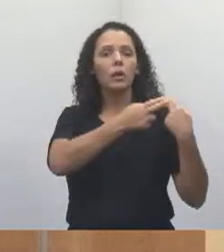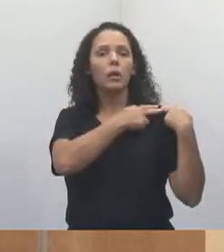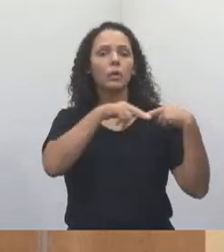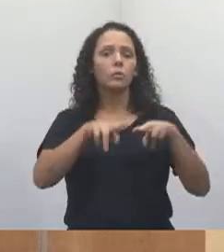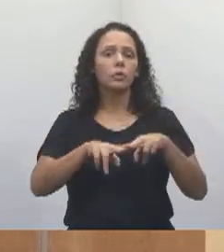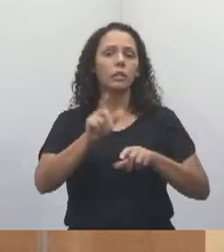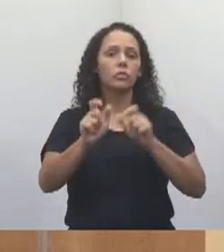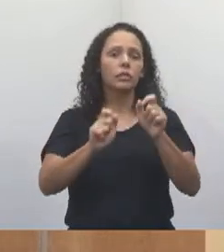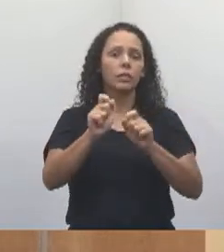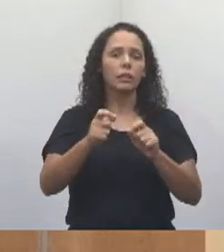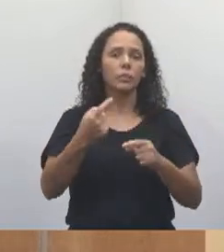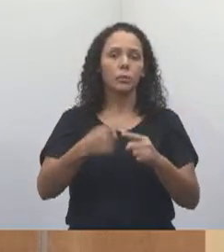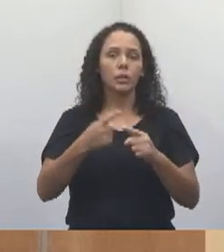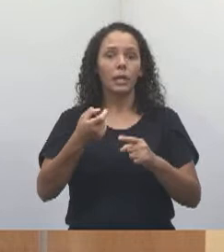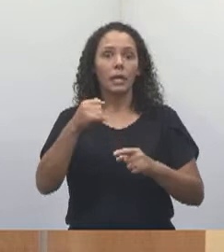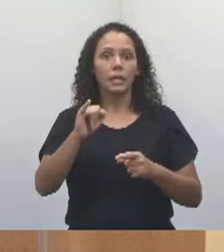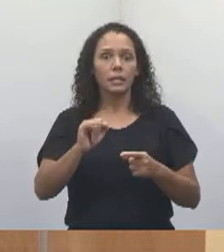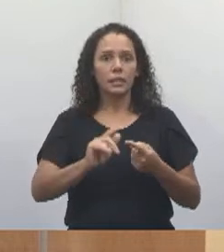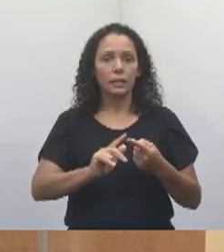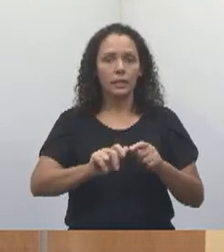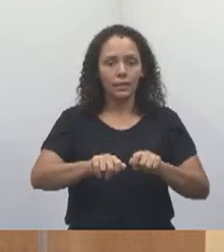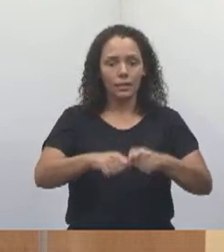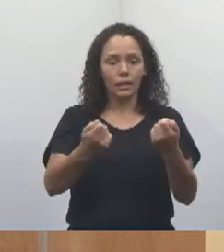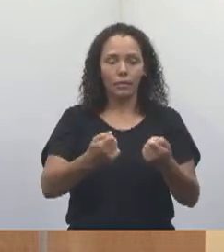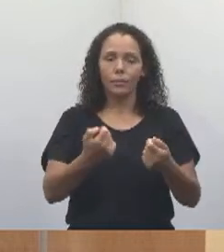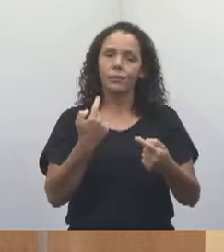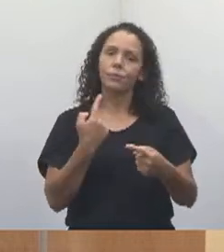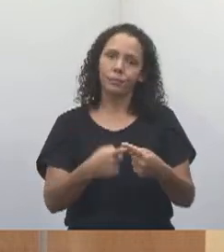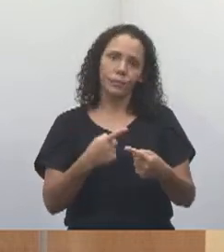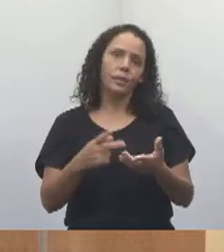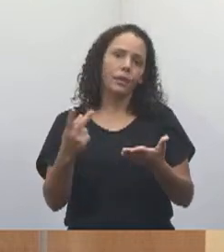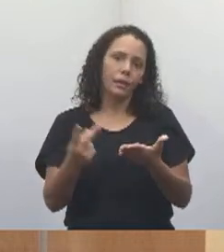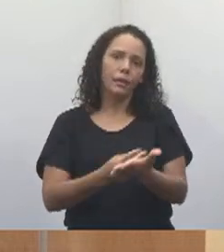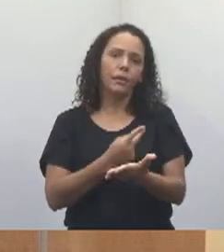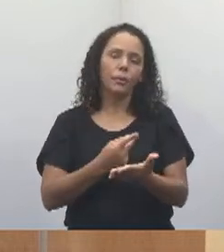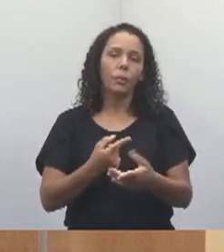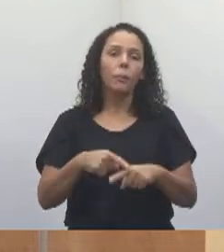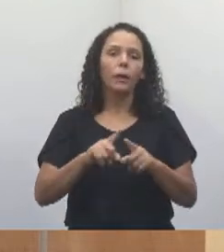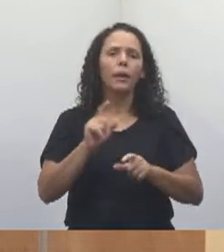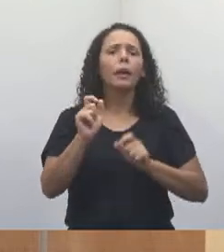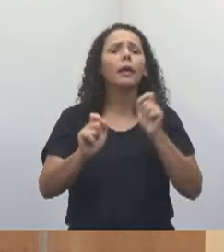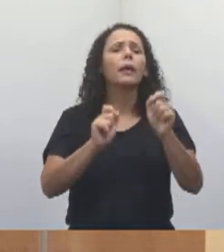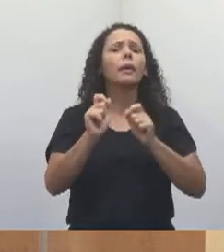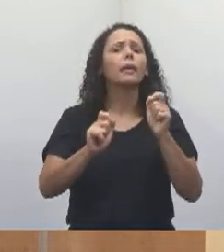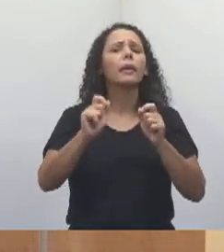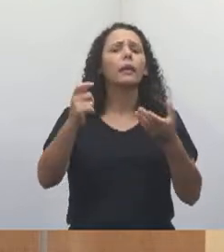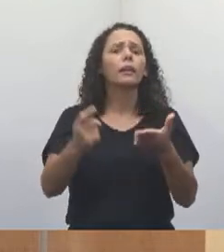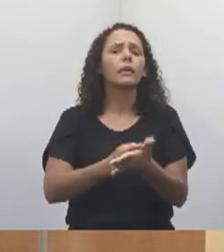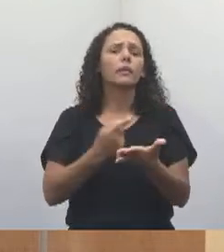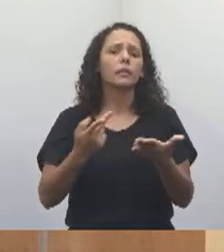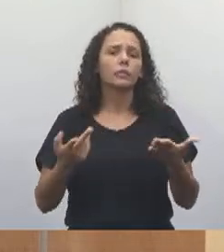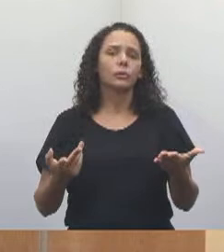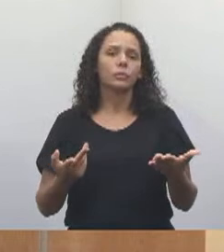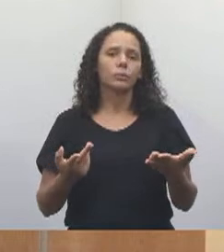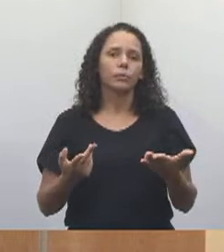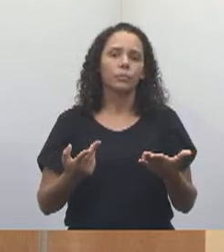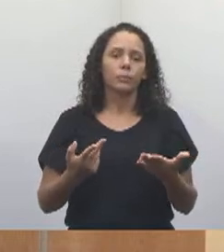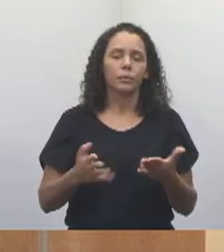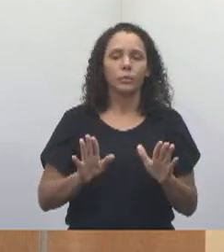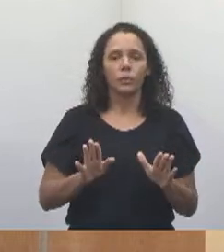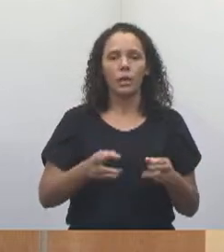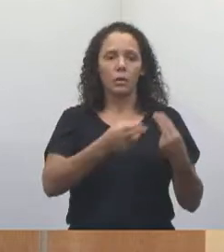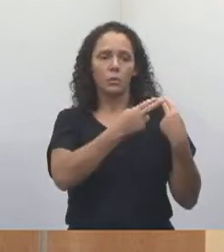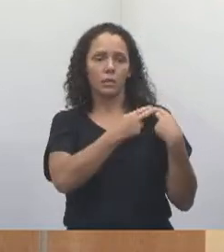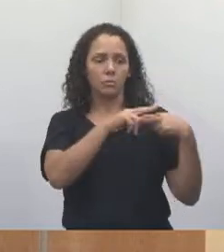há falha, há erro. Mas quem que é que errou? Isso que precisa saber, porque senão fica um jogo de empurra